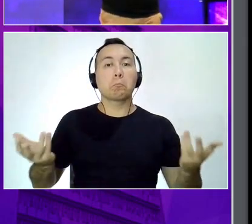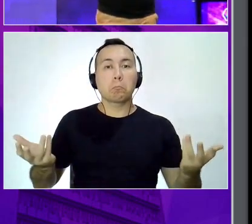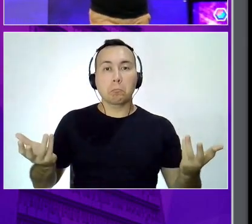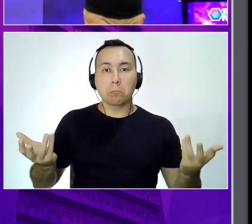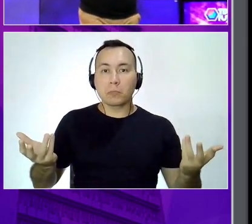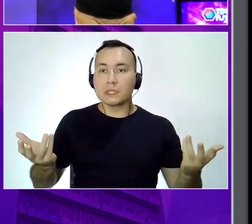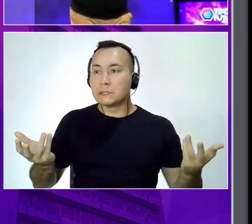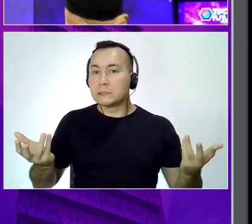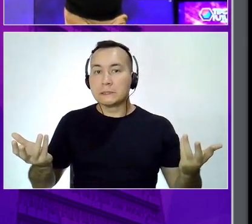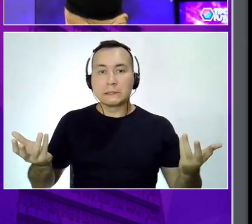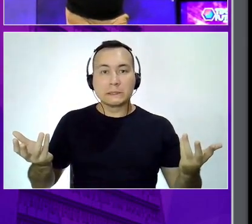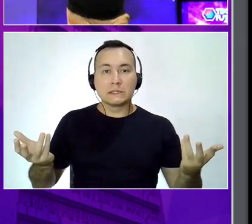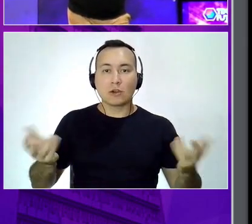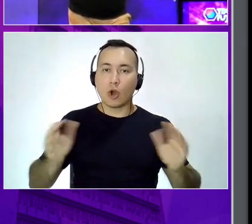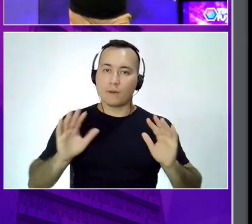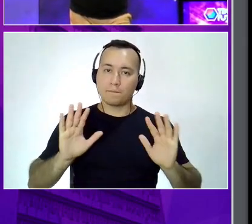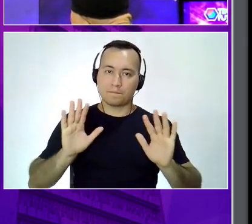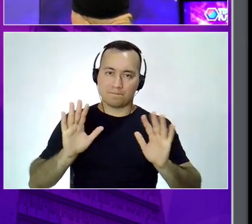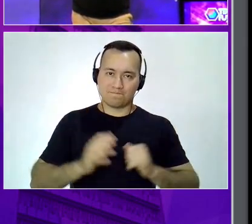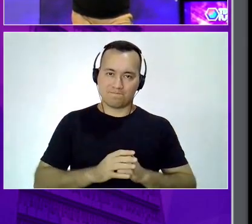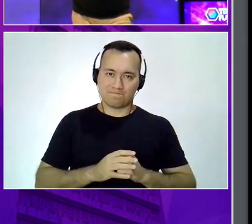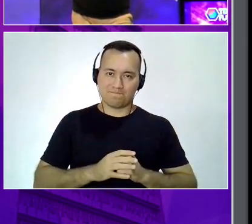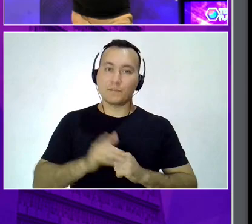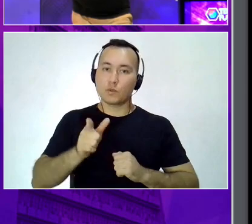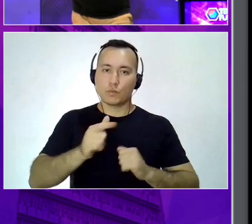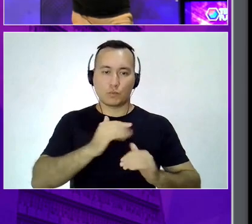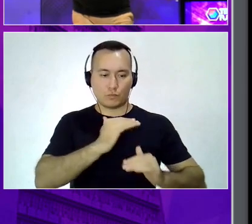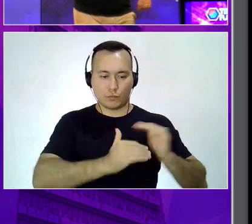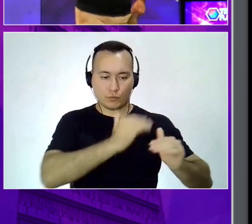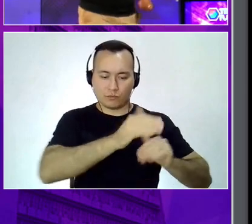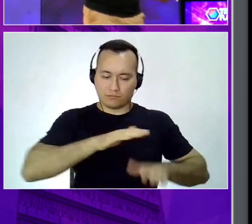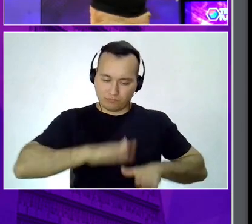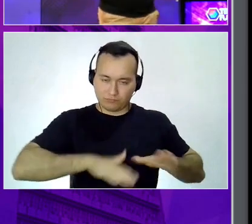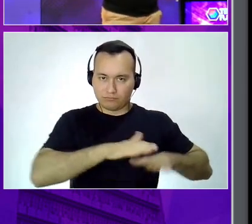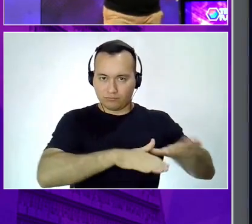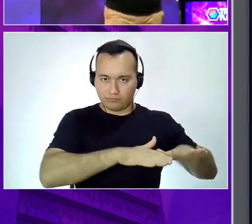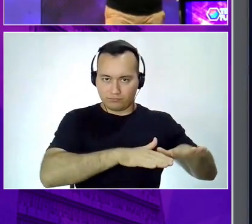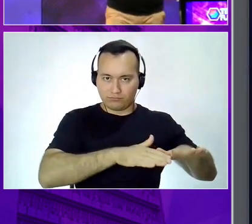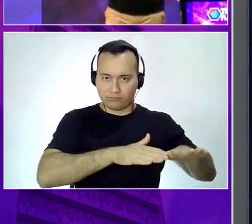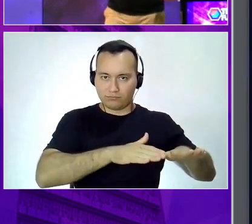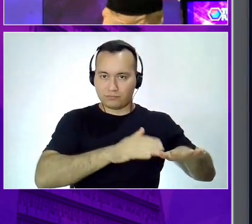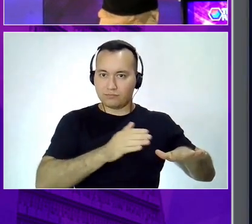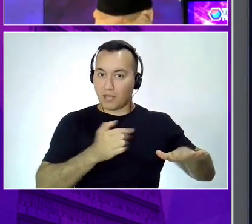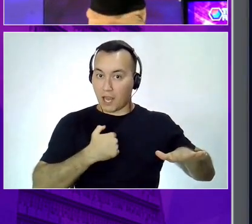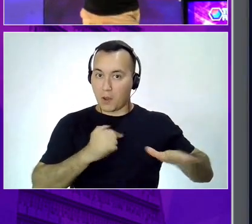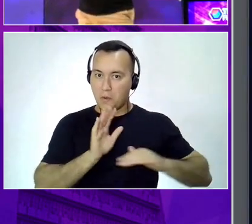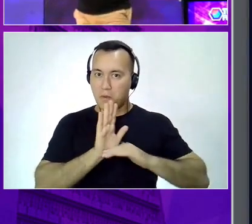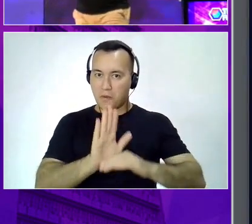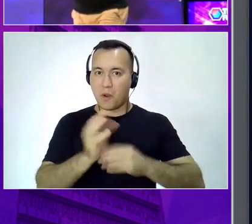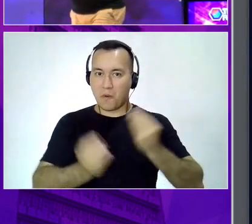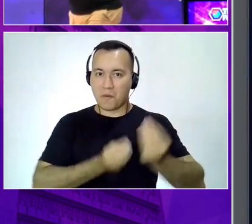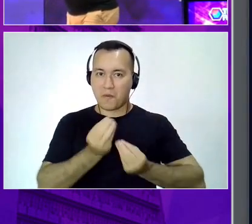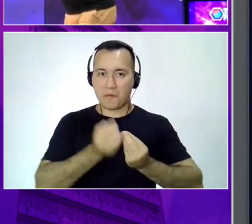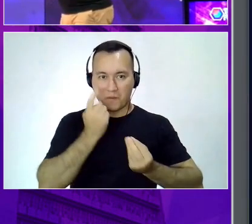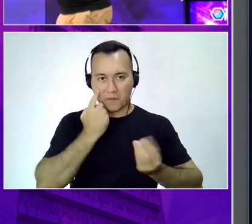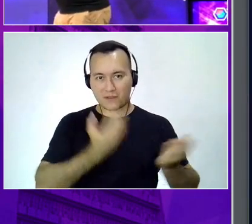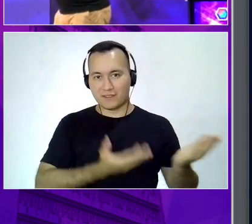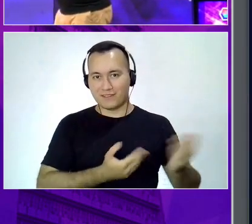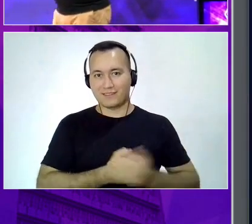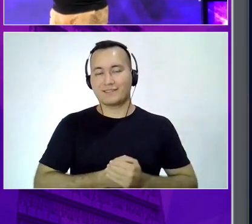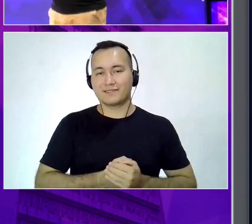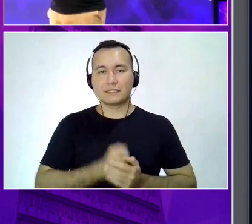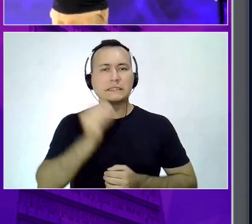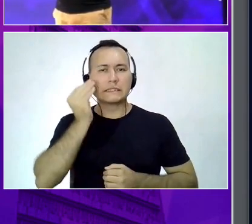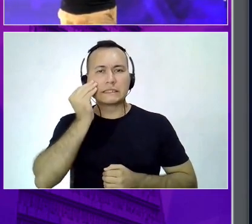te ajudar nessa sua jornada, eu quero convidar você a conhecer o teste dos cadeados